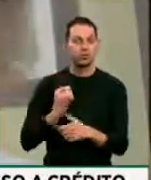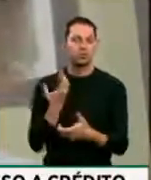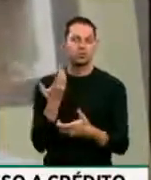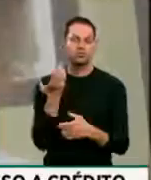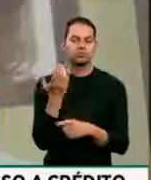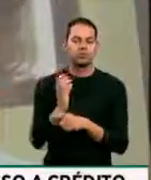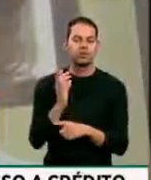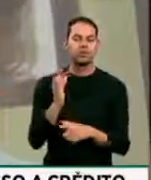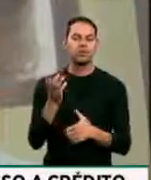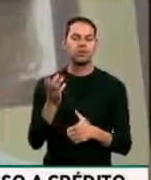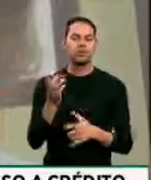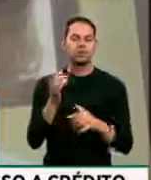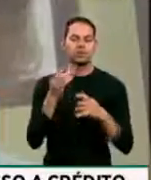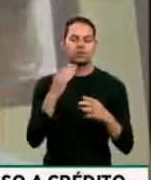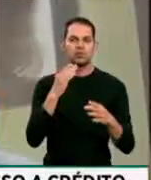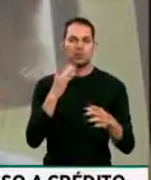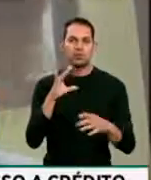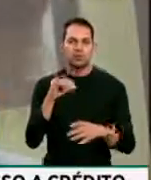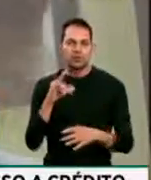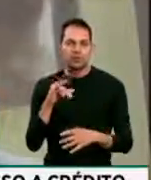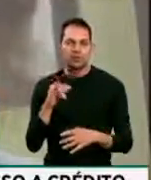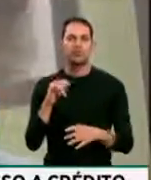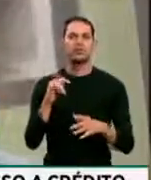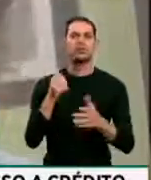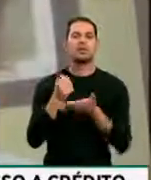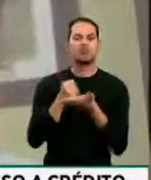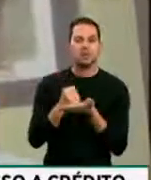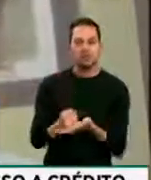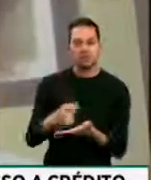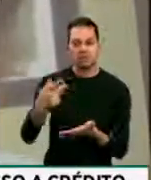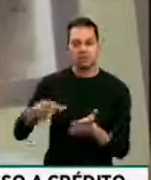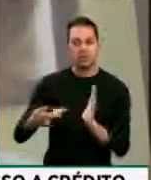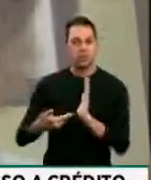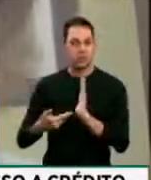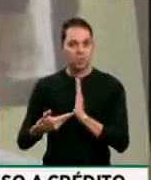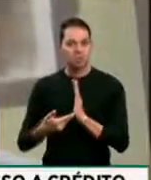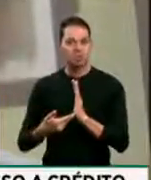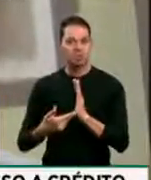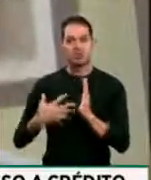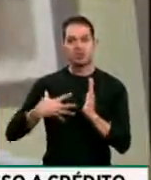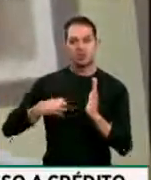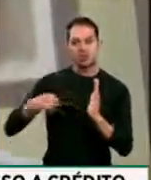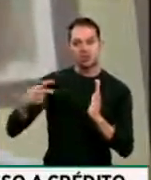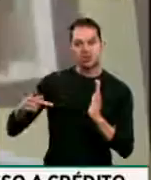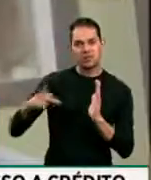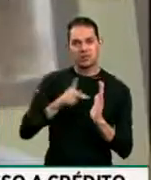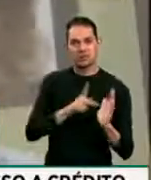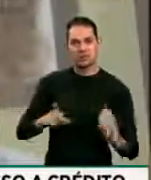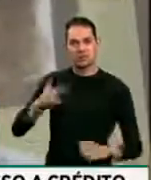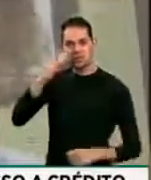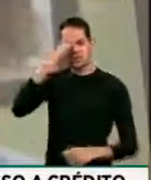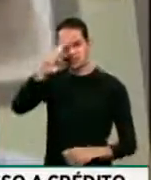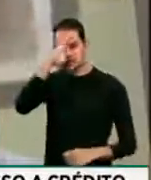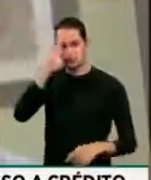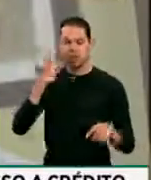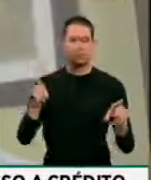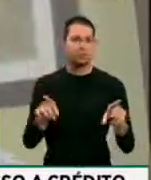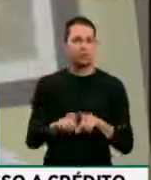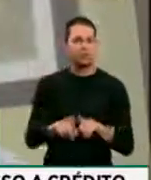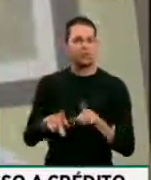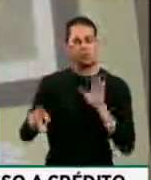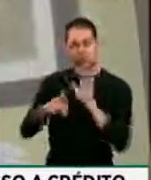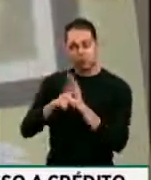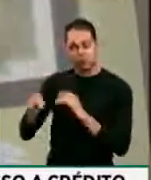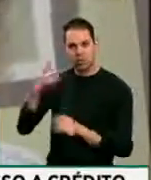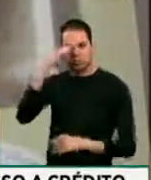de apoiadores, assessores, inclusive desta casa, filhos do presidente da República e do próprio presidente da